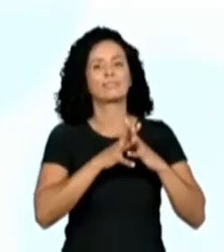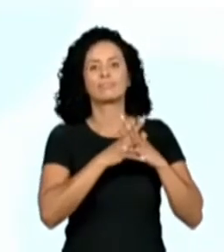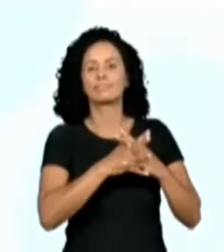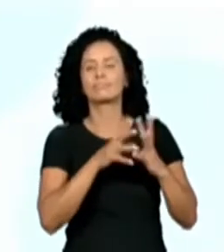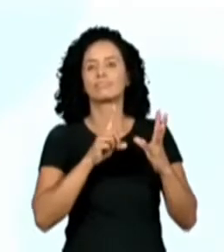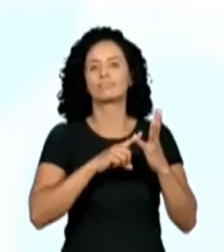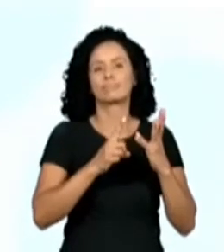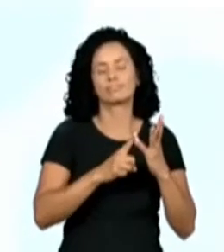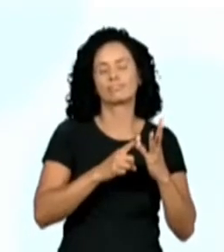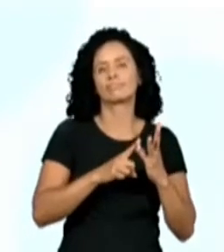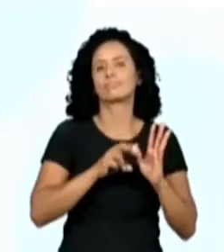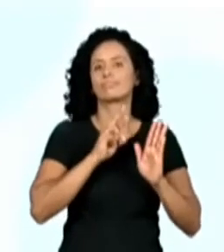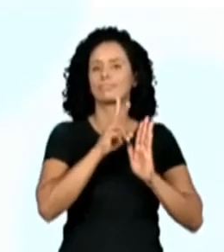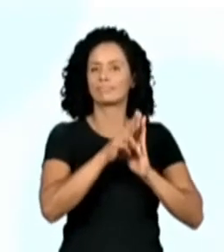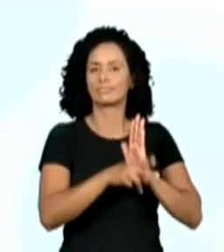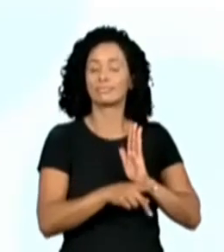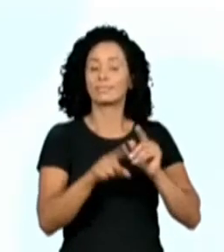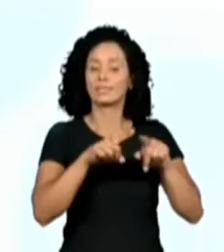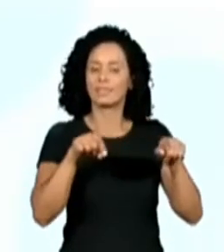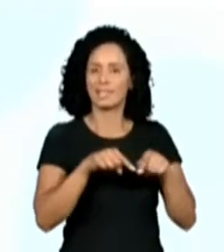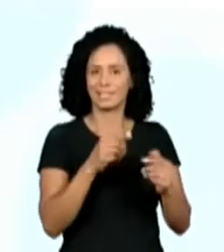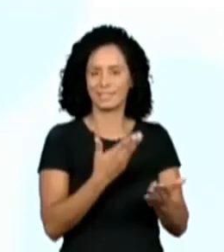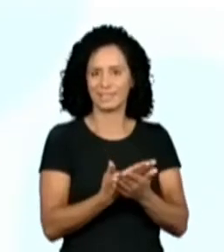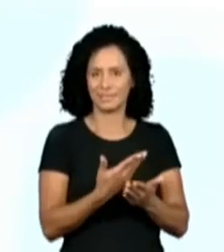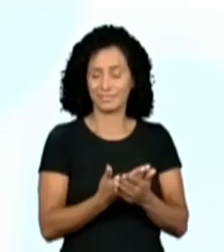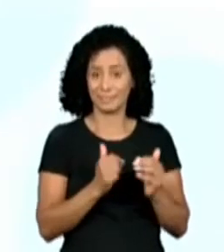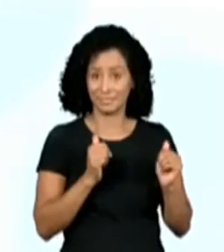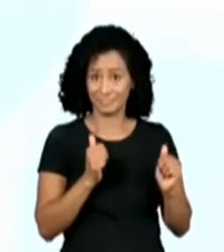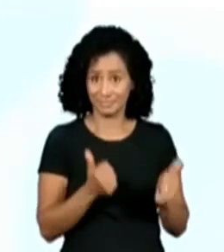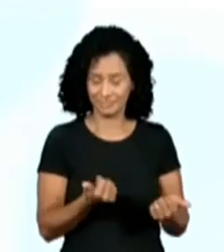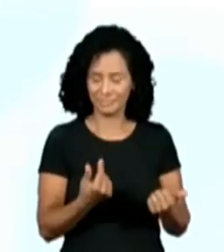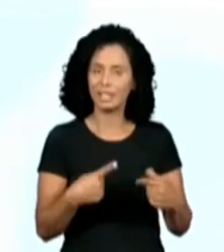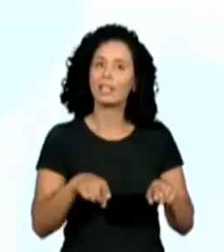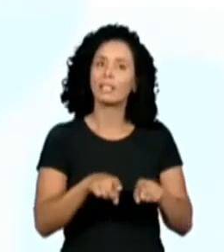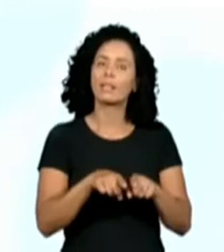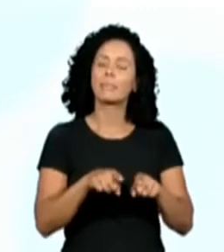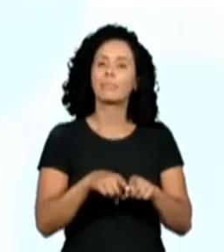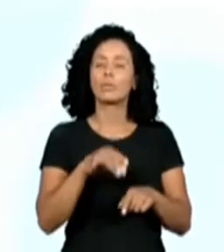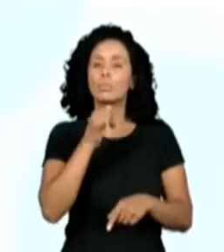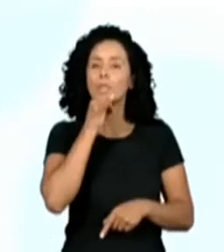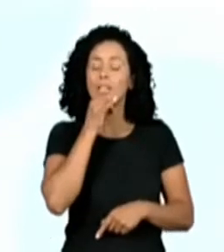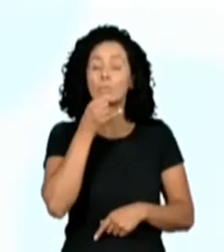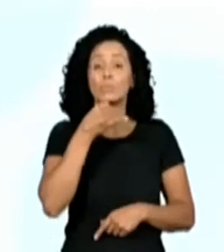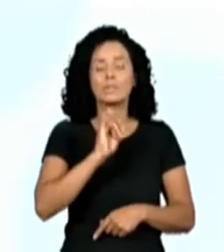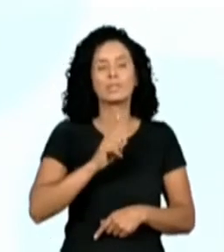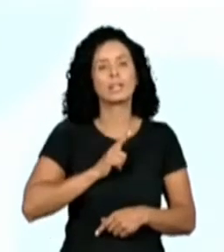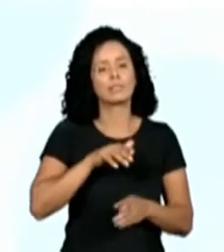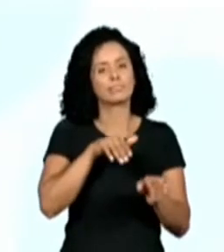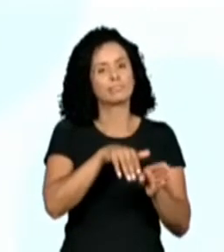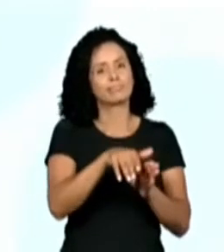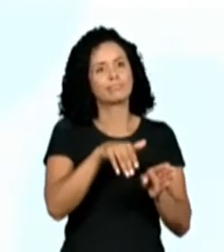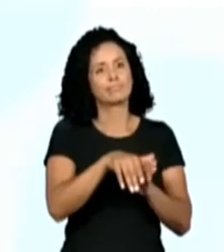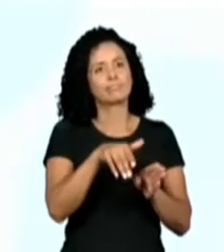aí das coisas que existem na sala de aula, ok? Além do nosso imperativo, quando a gente está dando lá as instruções, né?